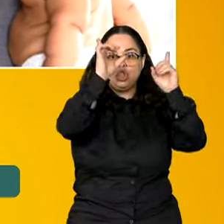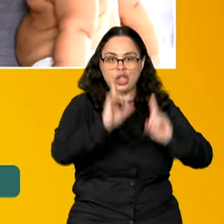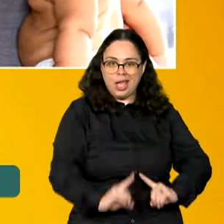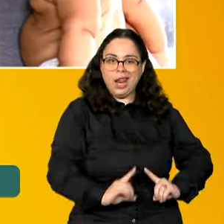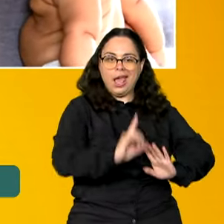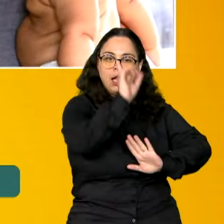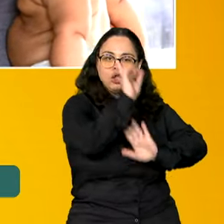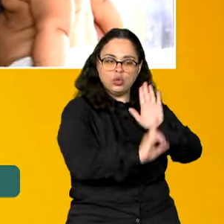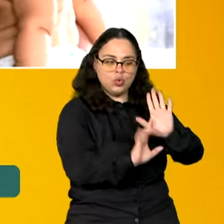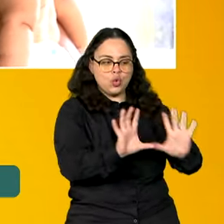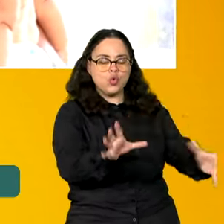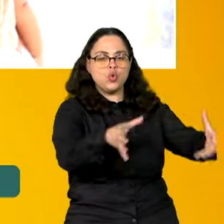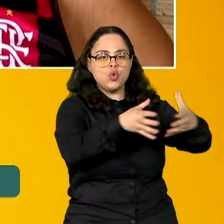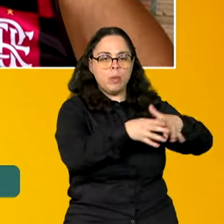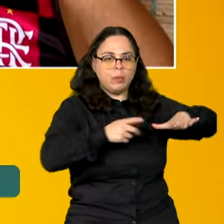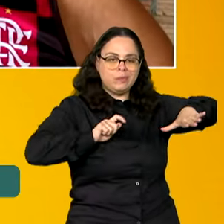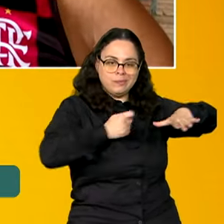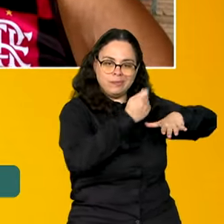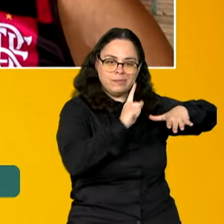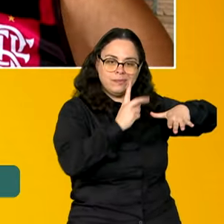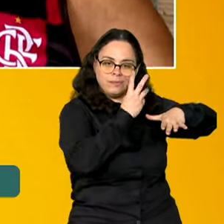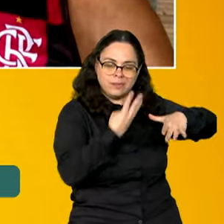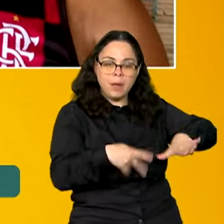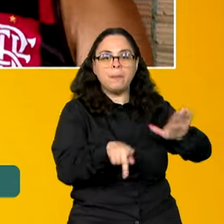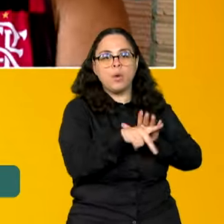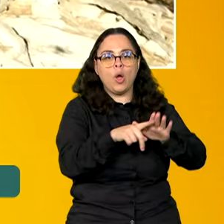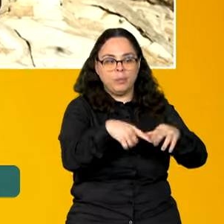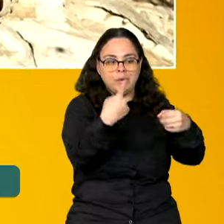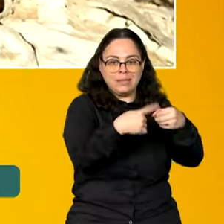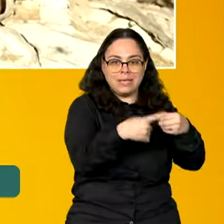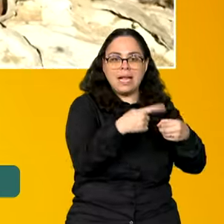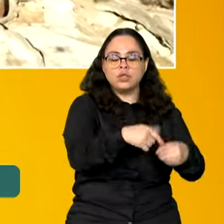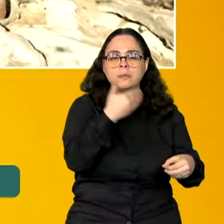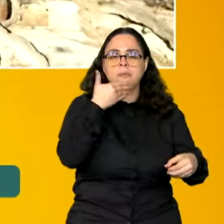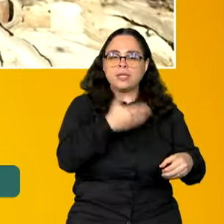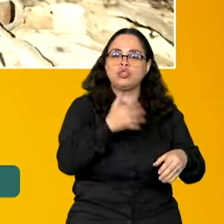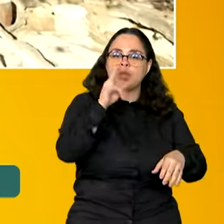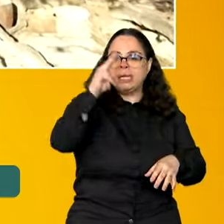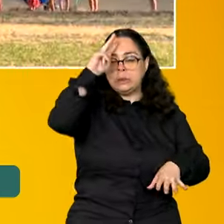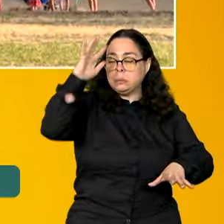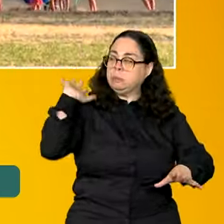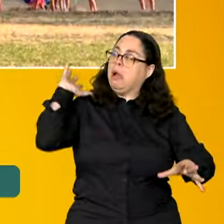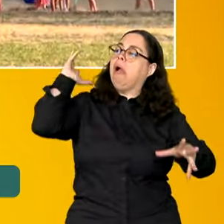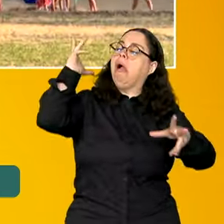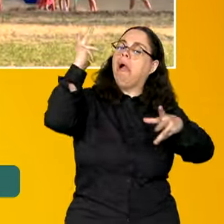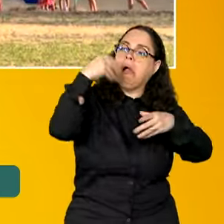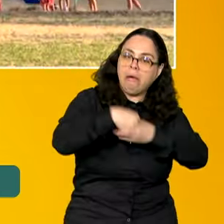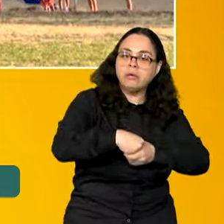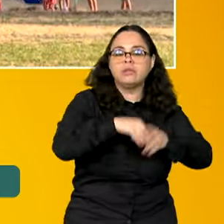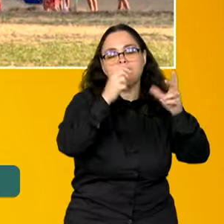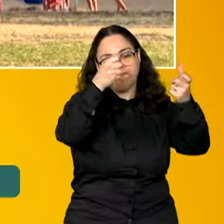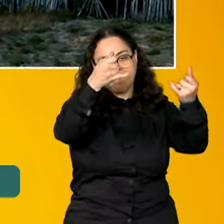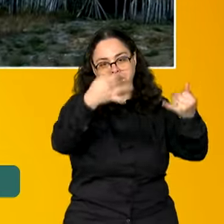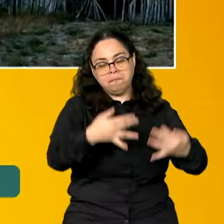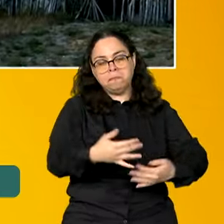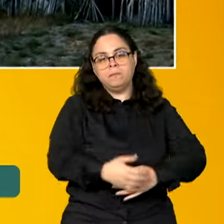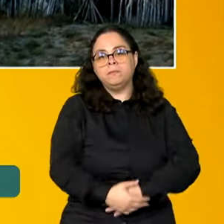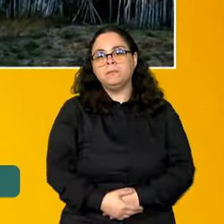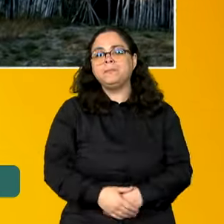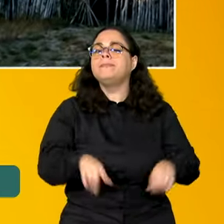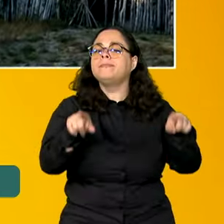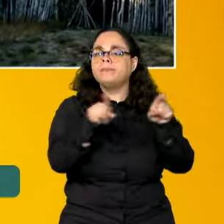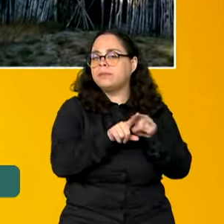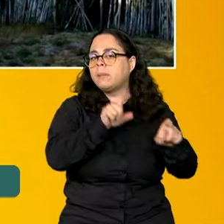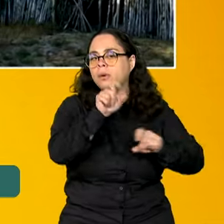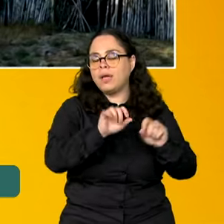comunidades quilombolas de Alcântara, atendendo a uma reivindicação histórica das comunidades, como eu já disse. E também